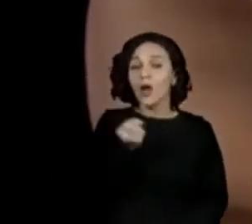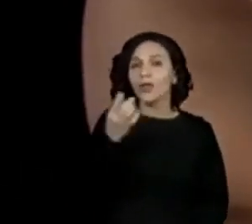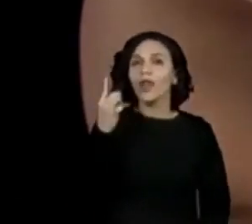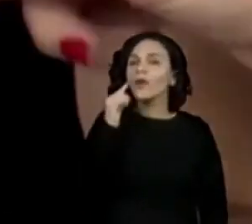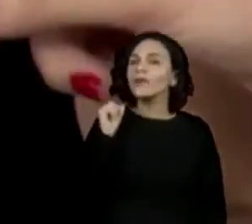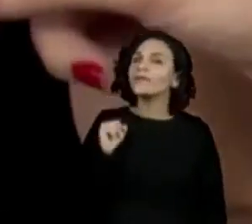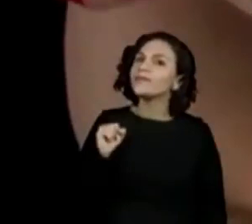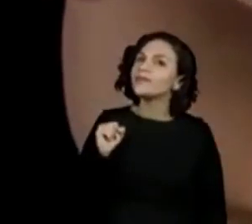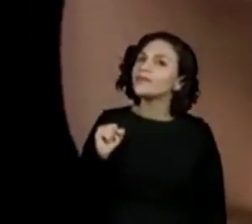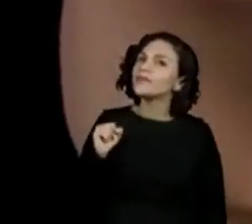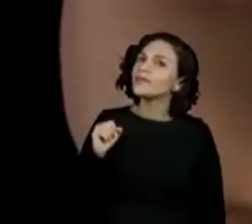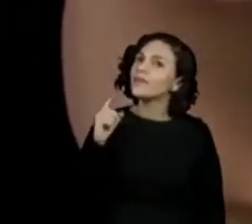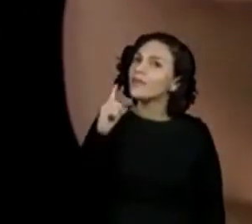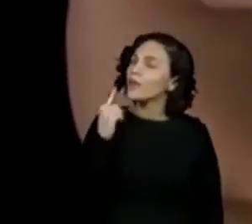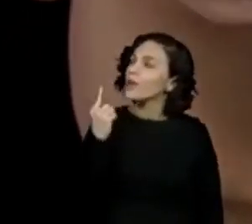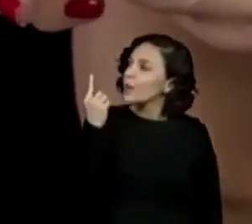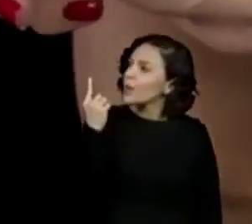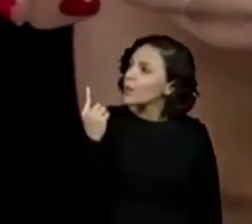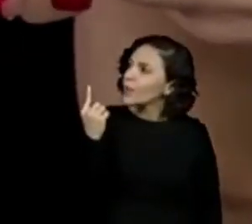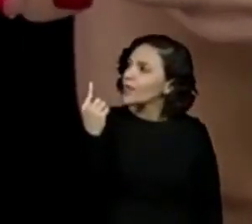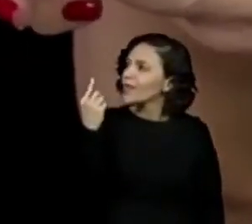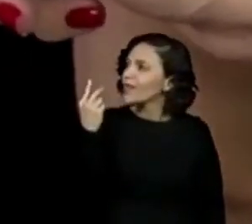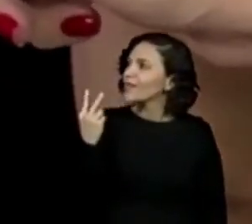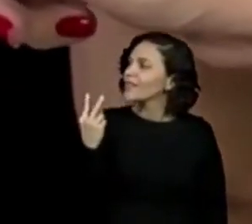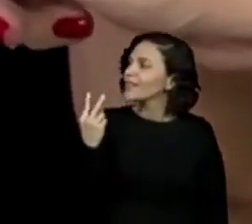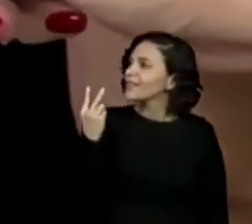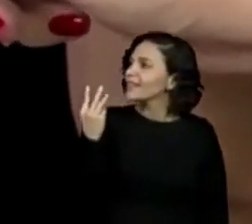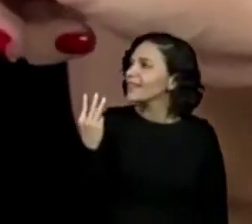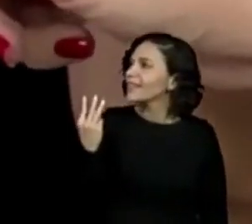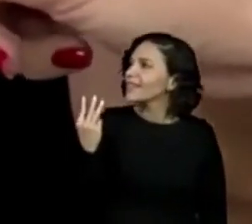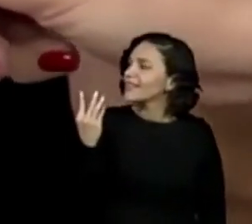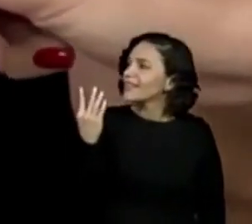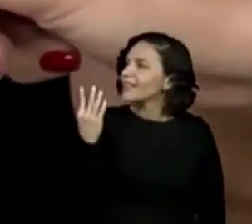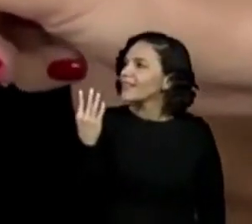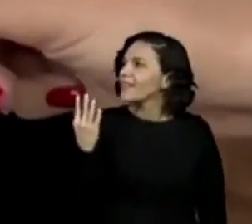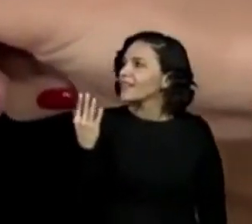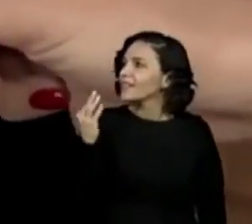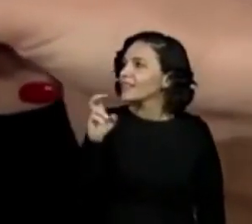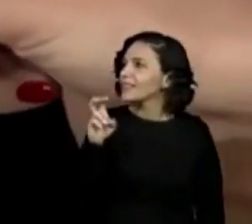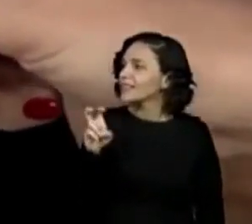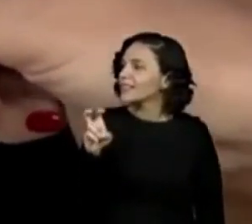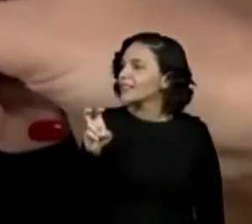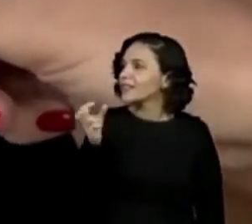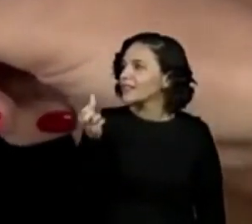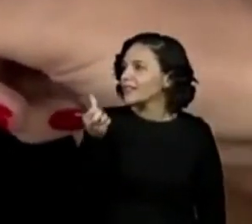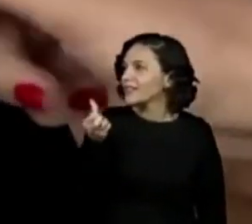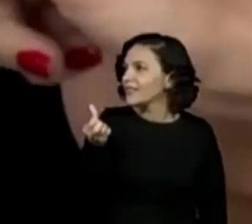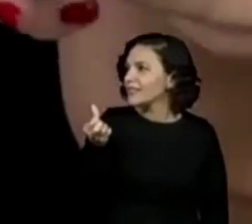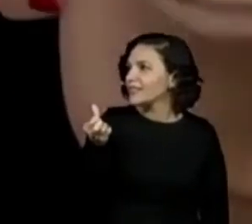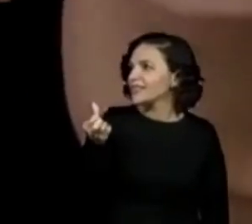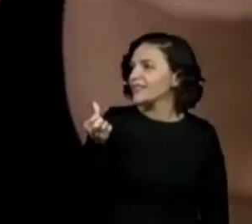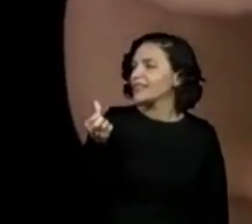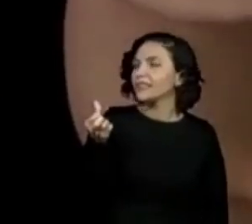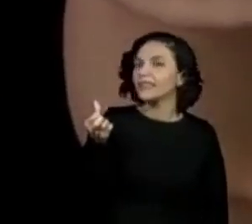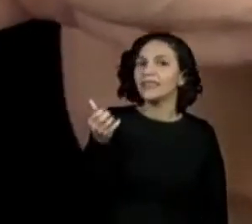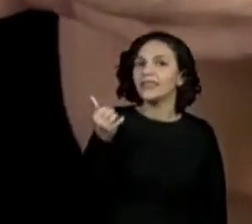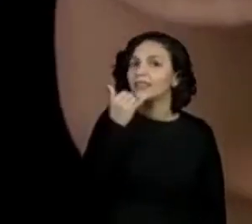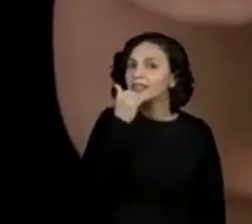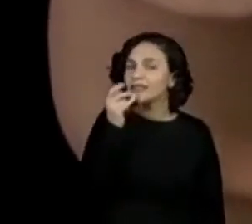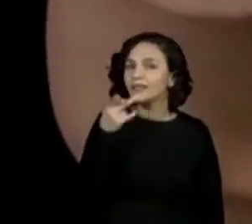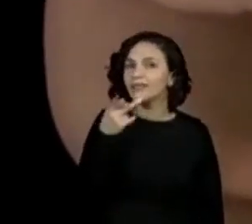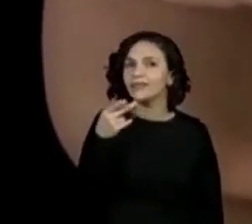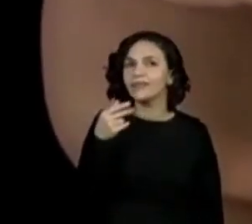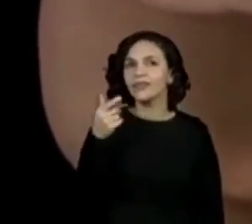dois até o vinte e nove, né? Um, dois, três, quatro, cinco. Peraí, eu contei